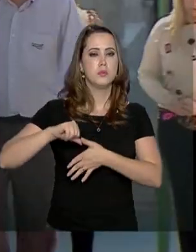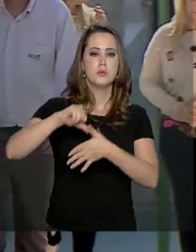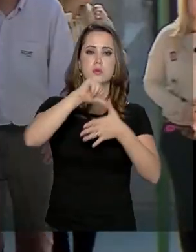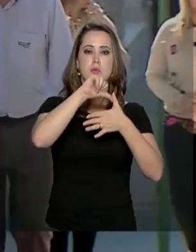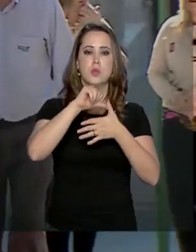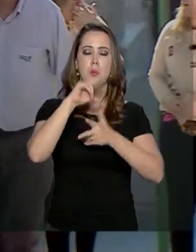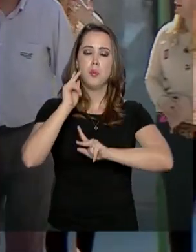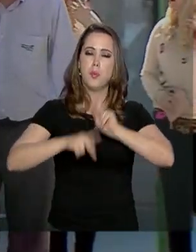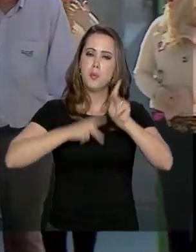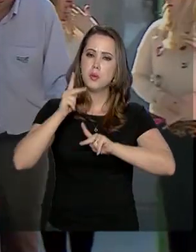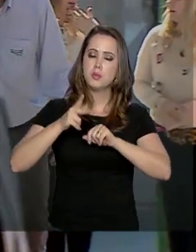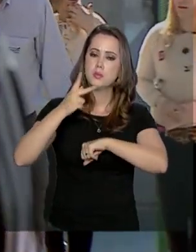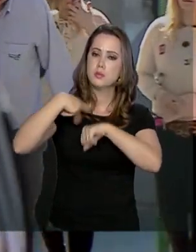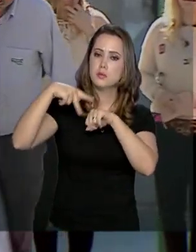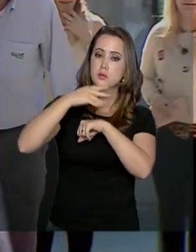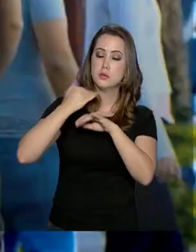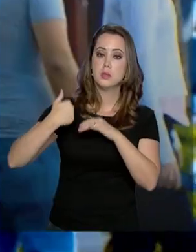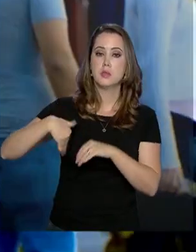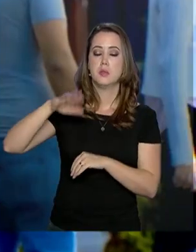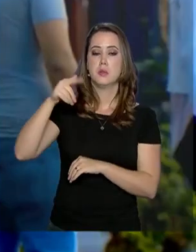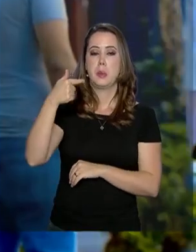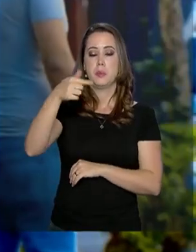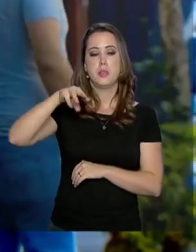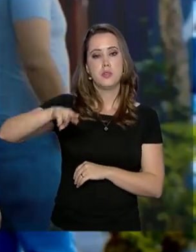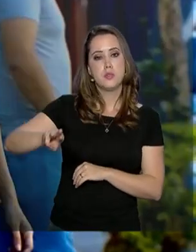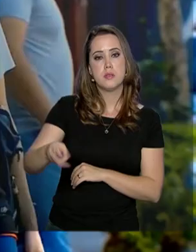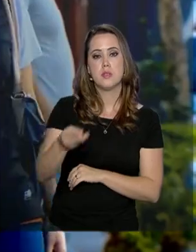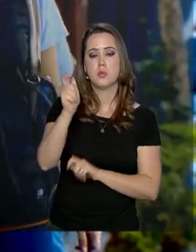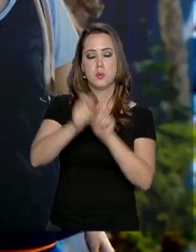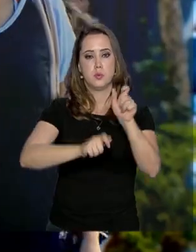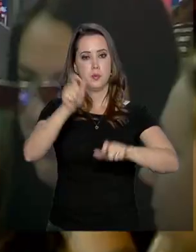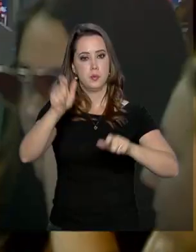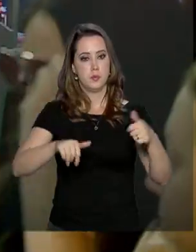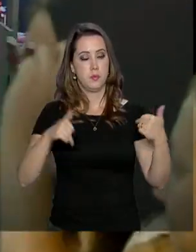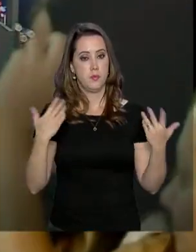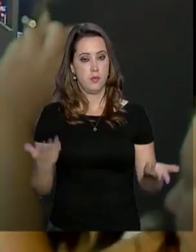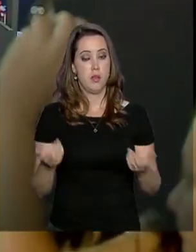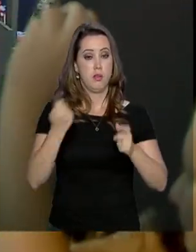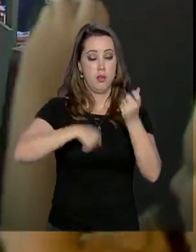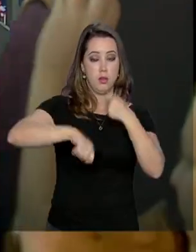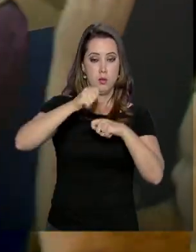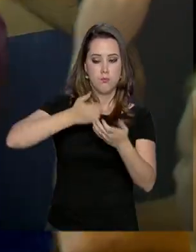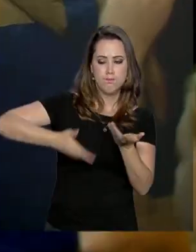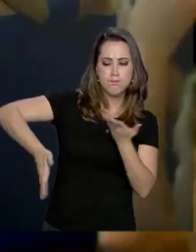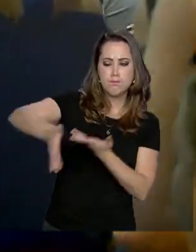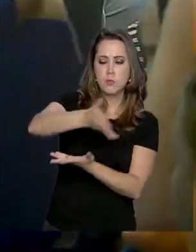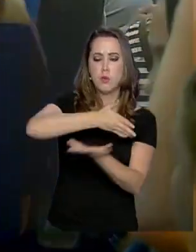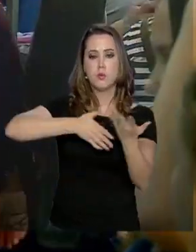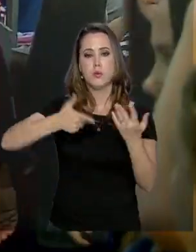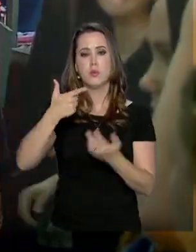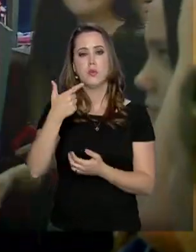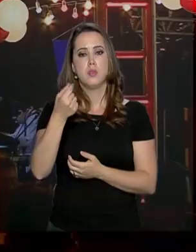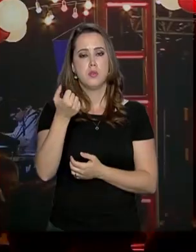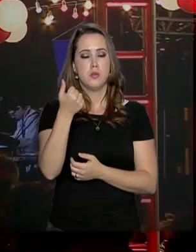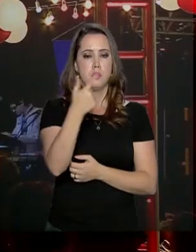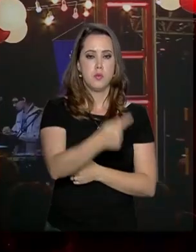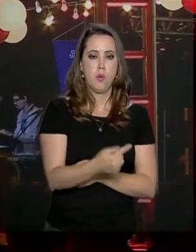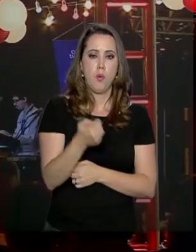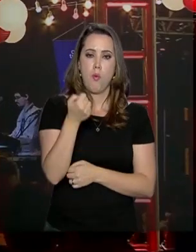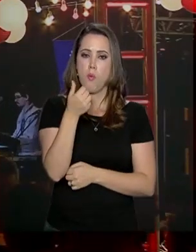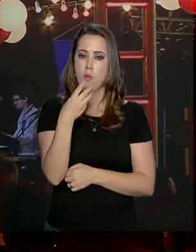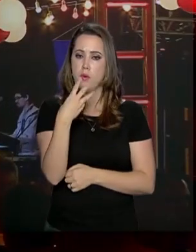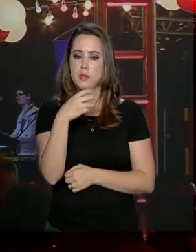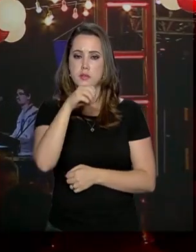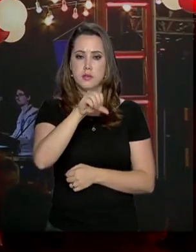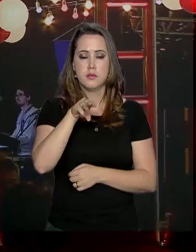Sul. A população do país é de mais de 7 milhões de habitantes. E a economia movimentou em 2017 quase